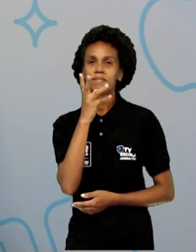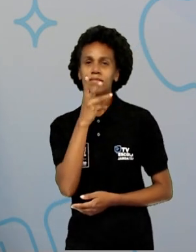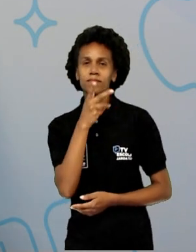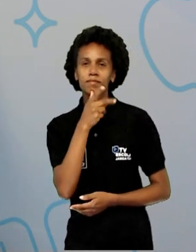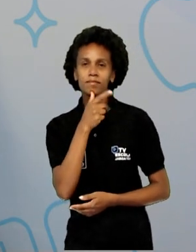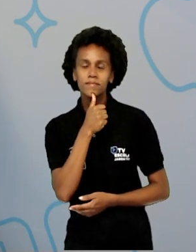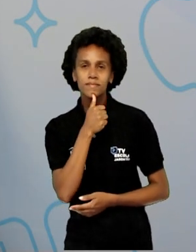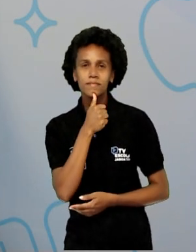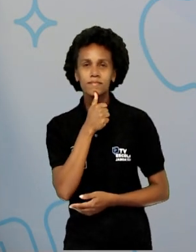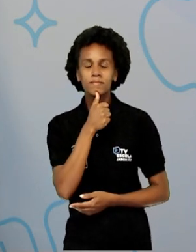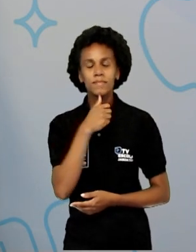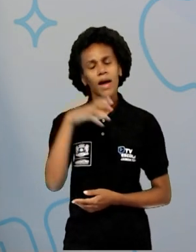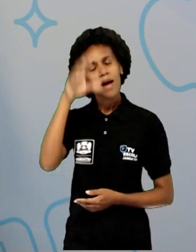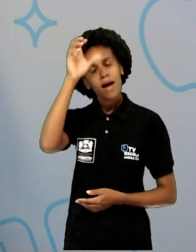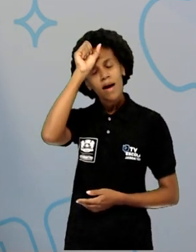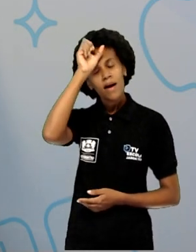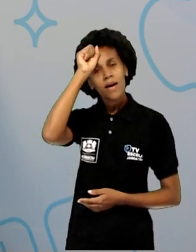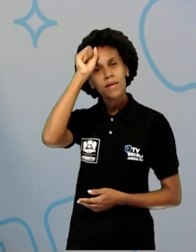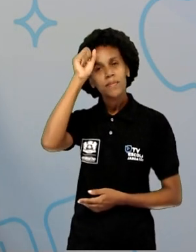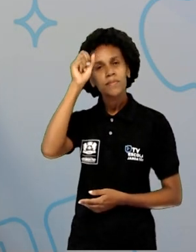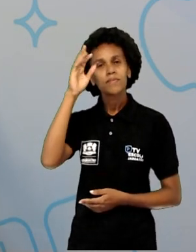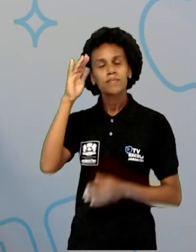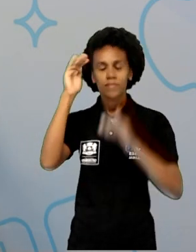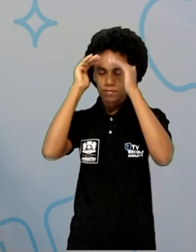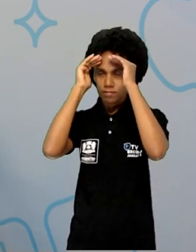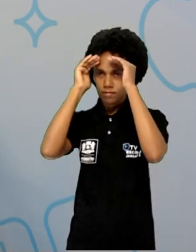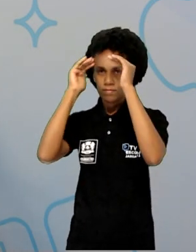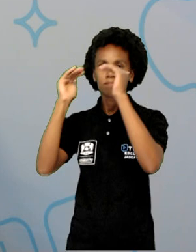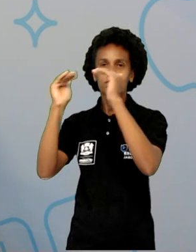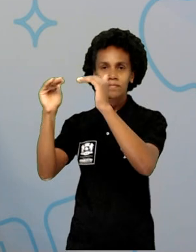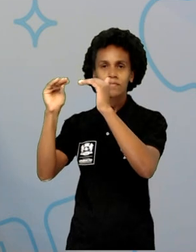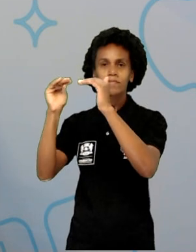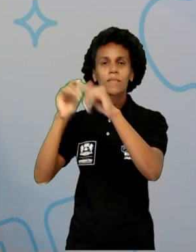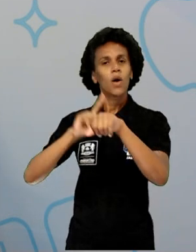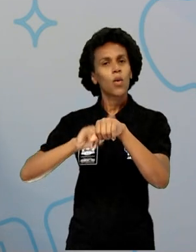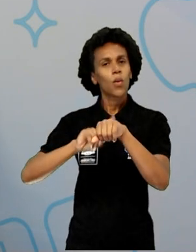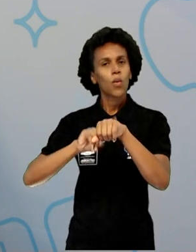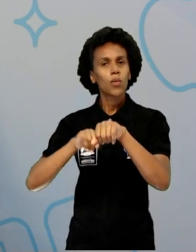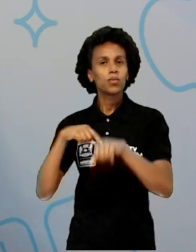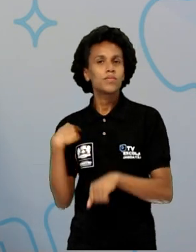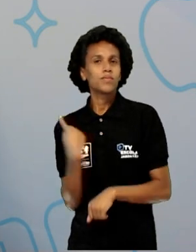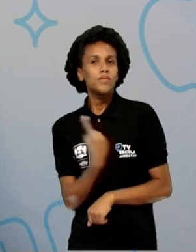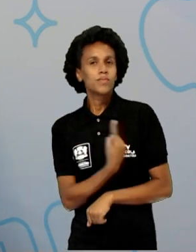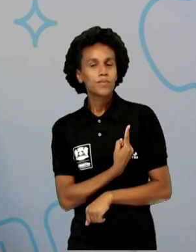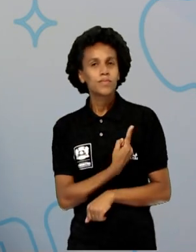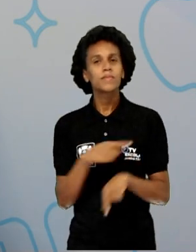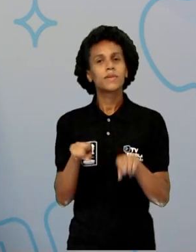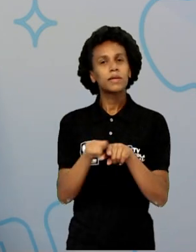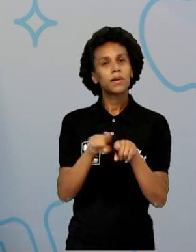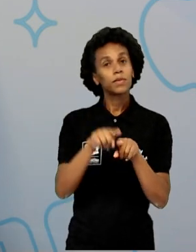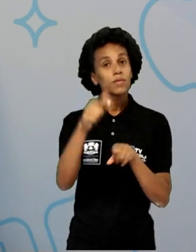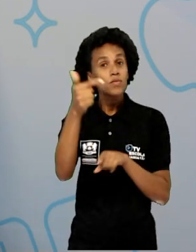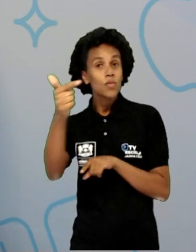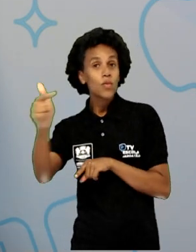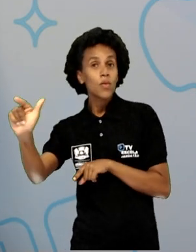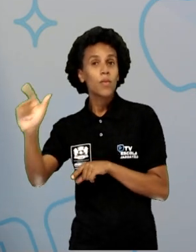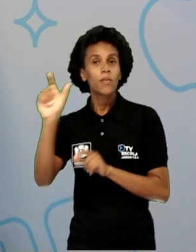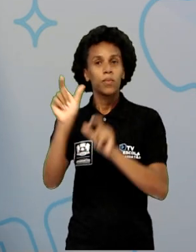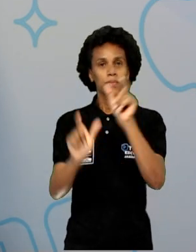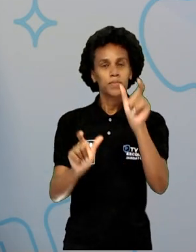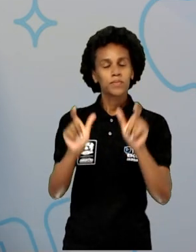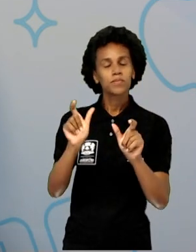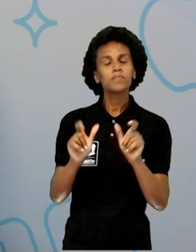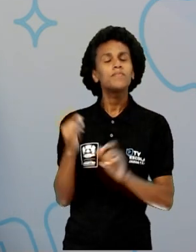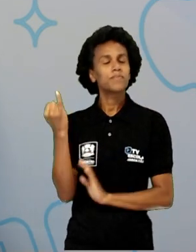um pouquinho a respeitar o nosso tempo e o tempo dos outros. Bem interessante, né? Além de aprendermos a nunca